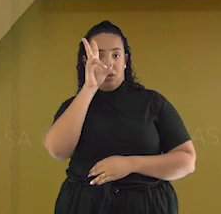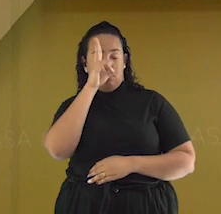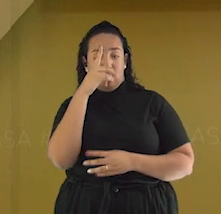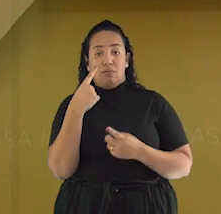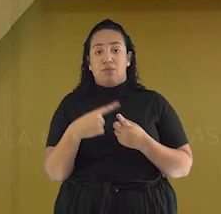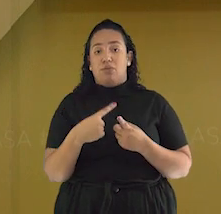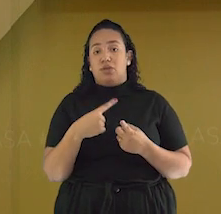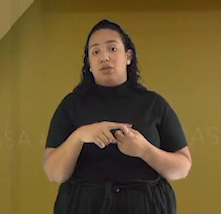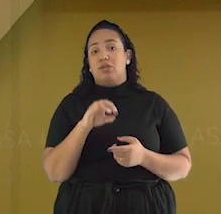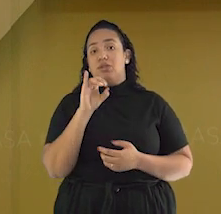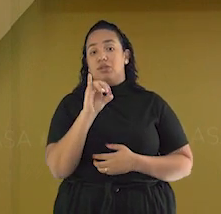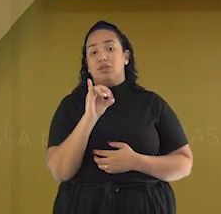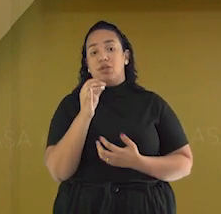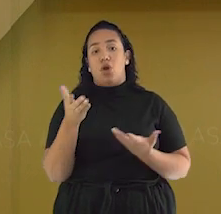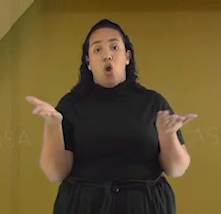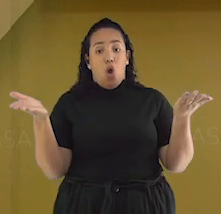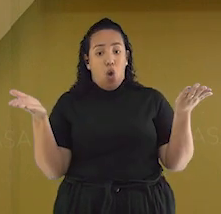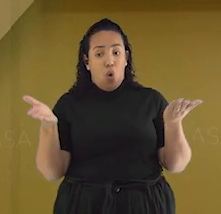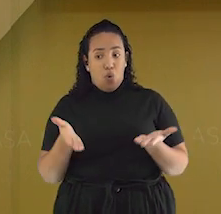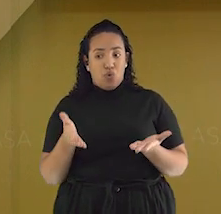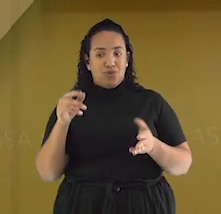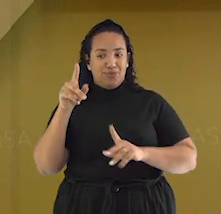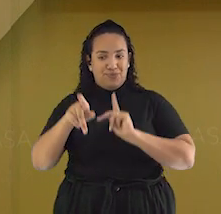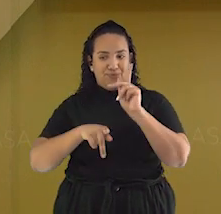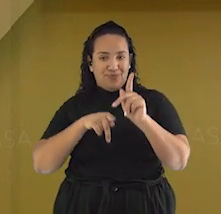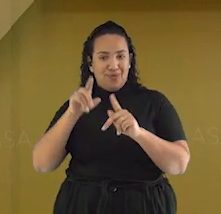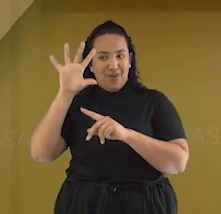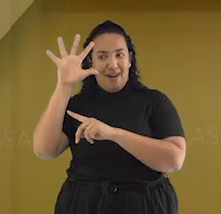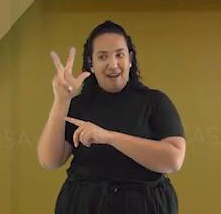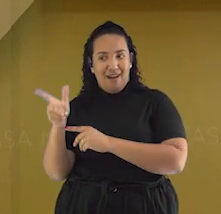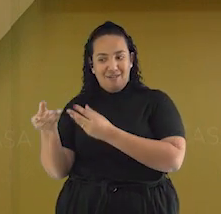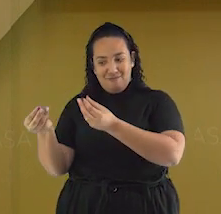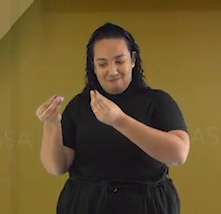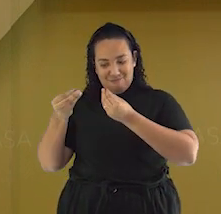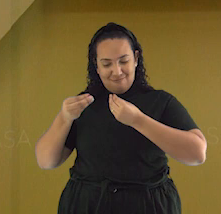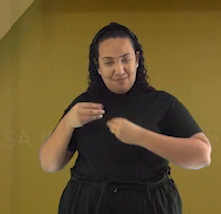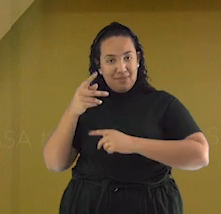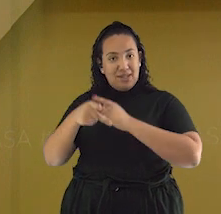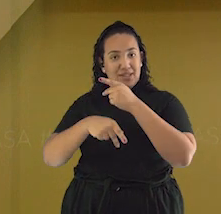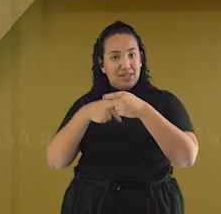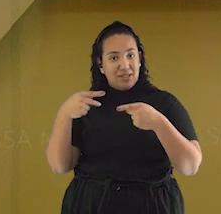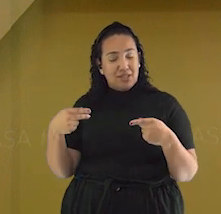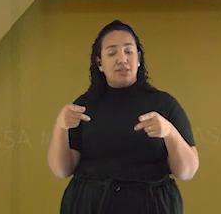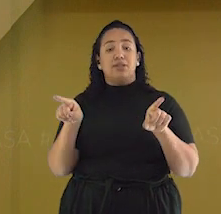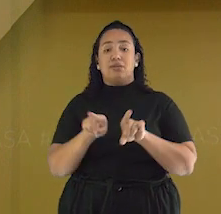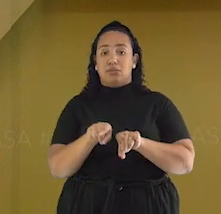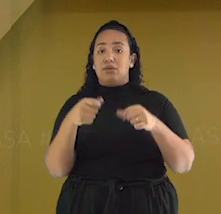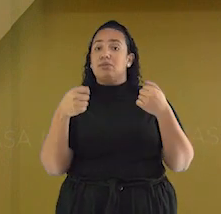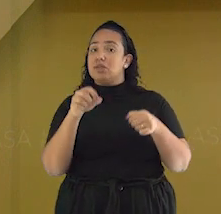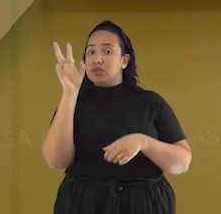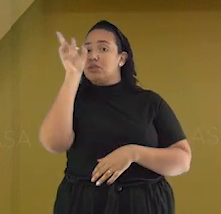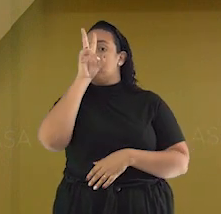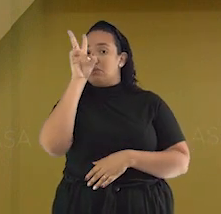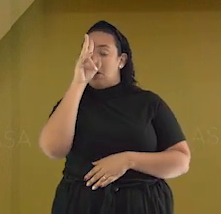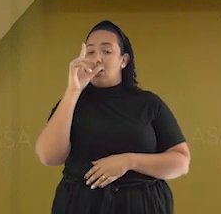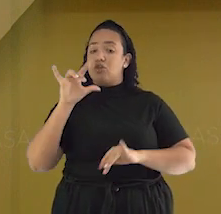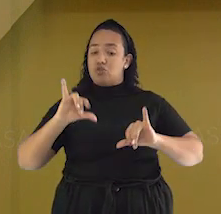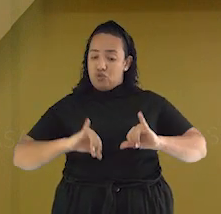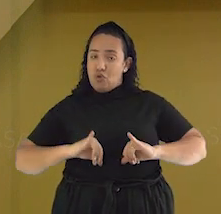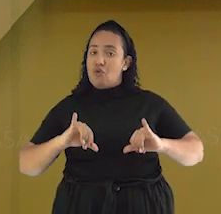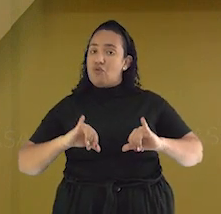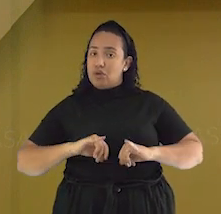a gente vai falar do presente que nos foi dado pelo povo africano, também é bem justo ressaltar que houve muito sofrimento envolvido, tá?